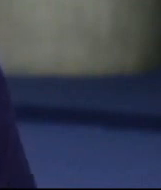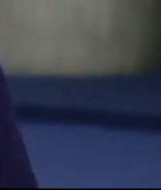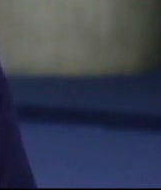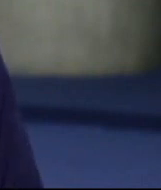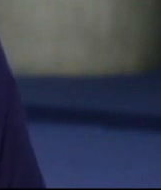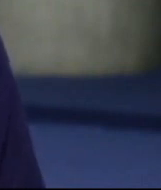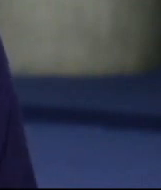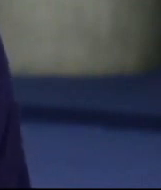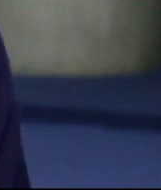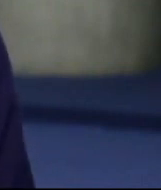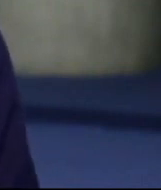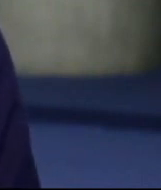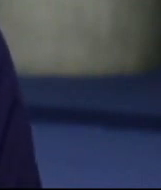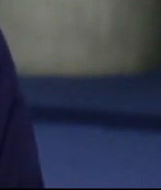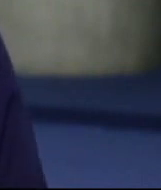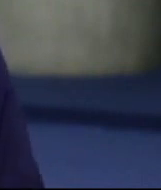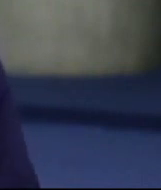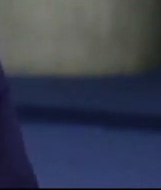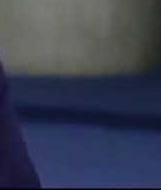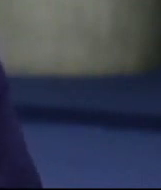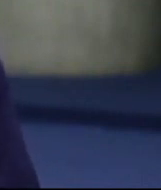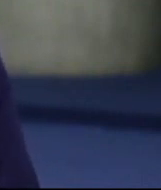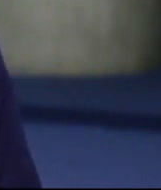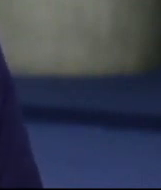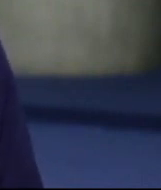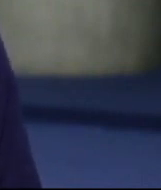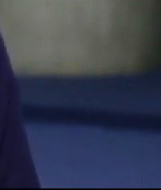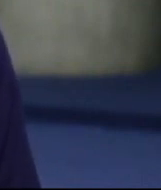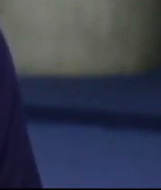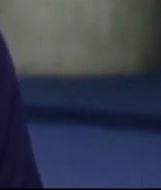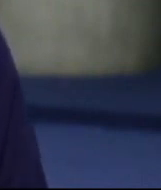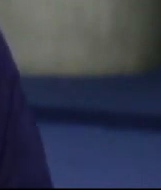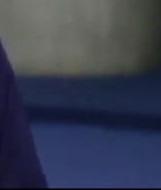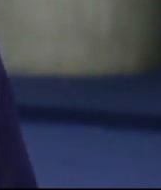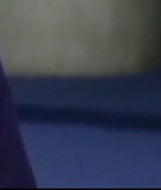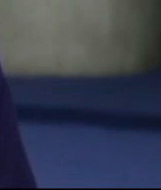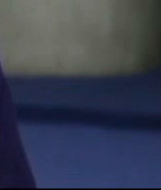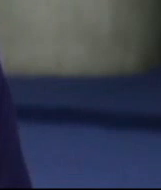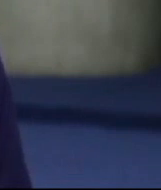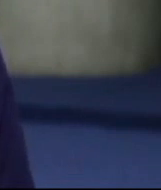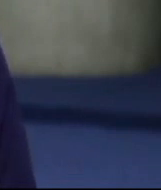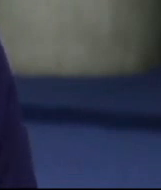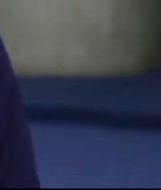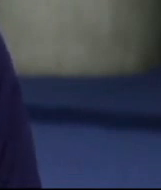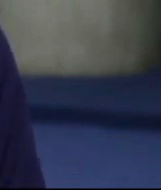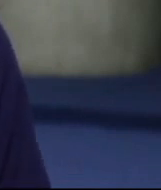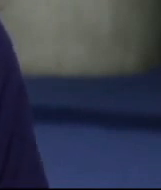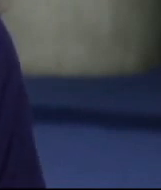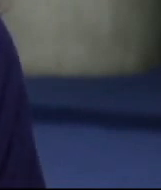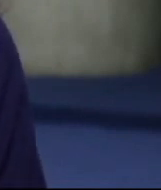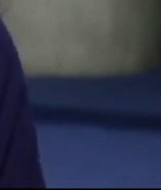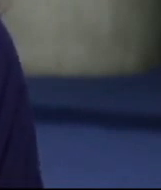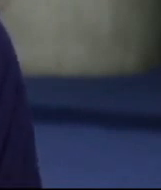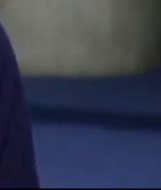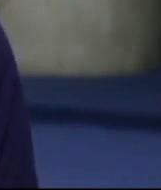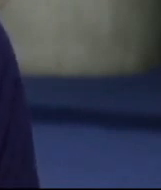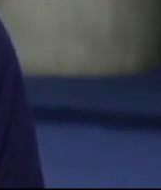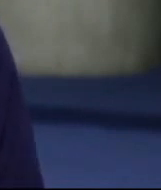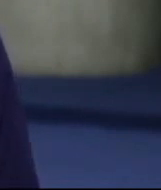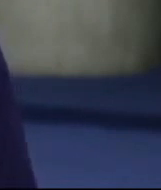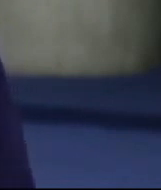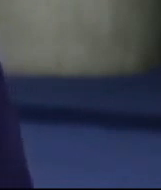retrospectiva do ano passado. Assuntos polêmicos e pautas que sempre subiam à tribuna. Temas como